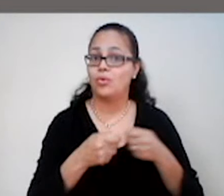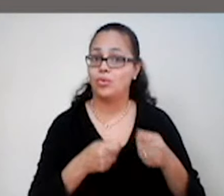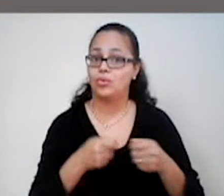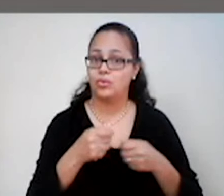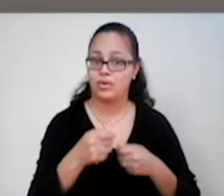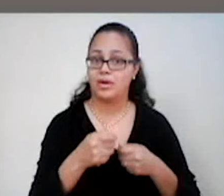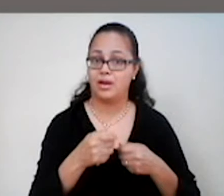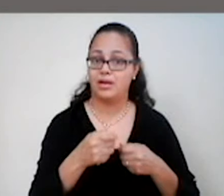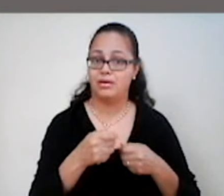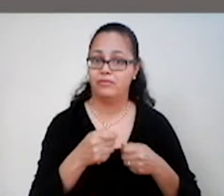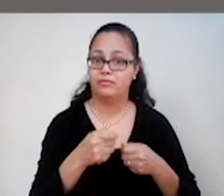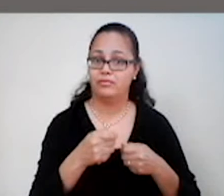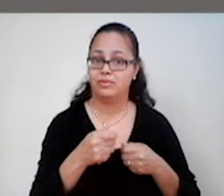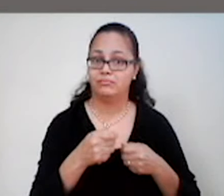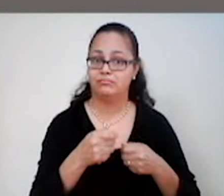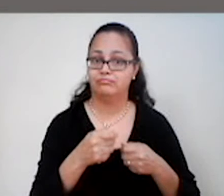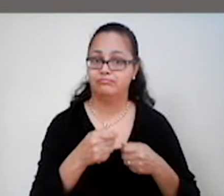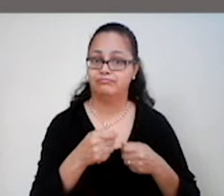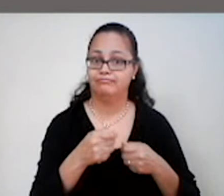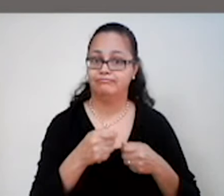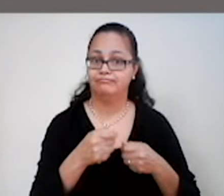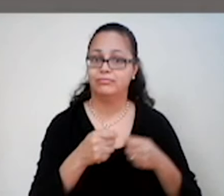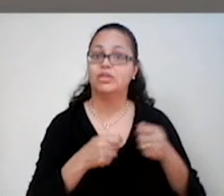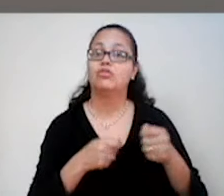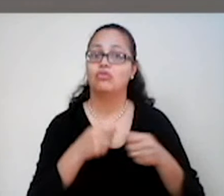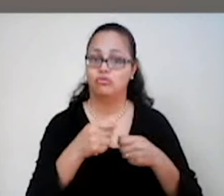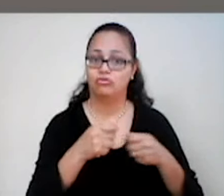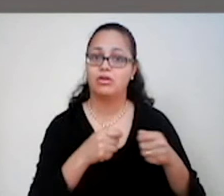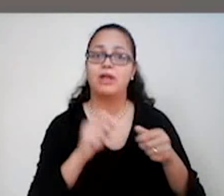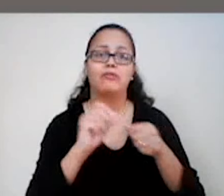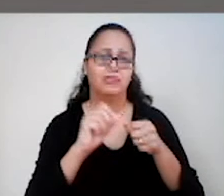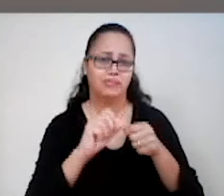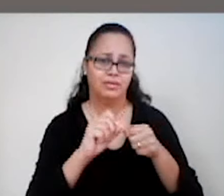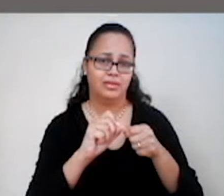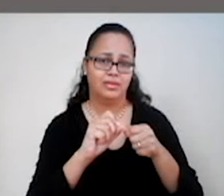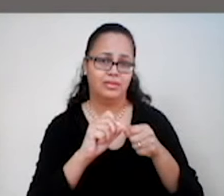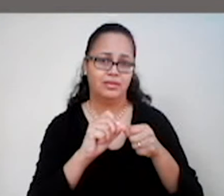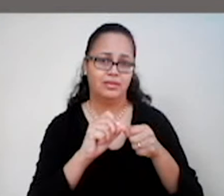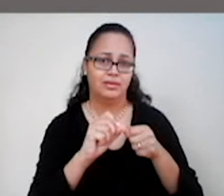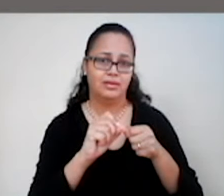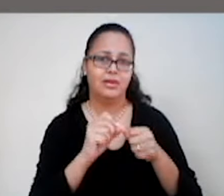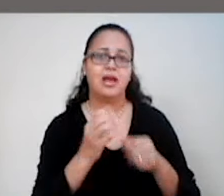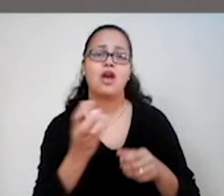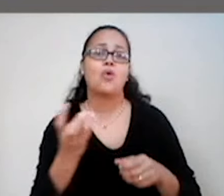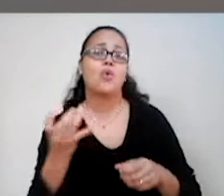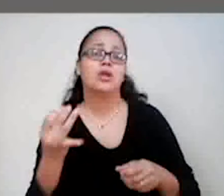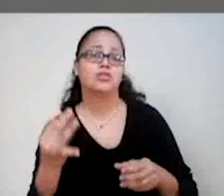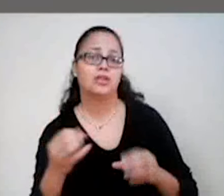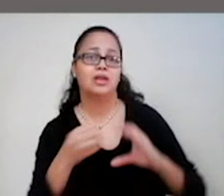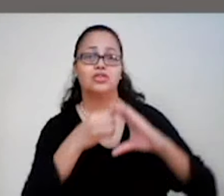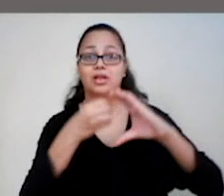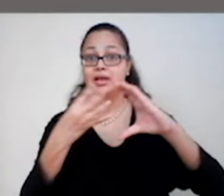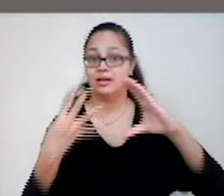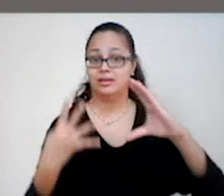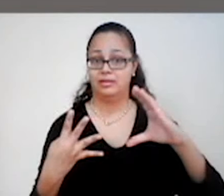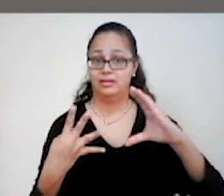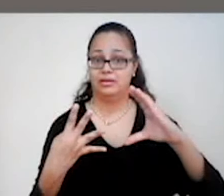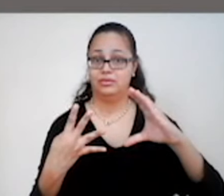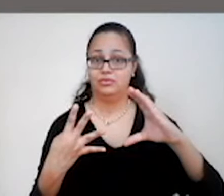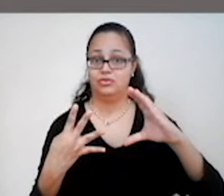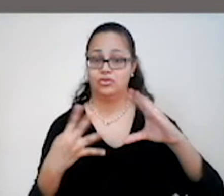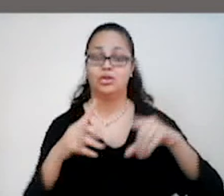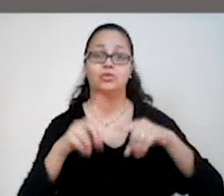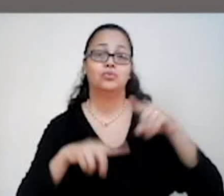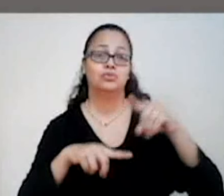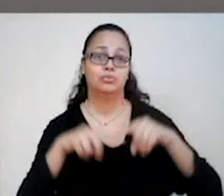a produção, então existia um controle na produção, a quantidade e as características dos produtos eram delimitados